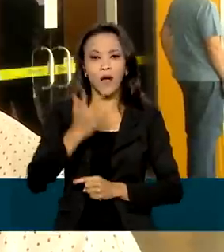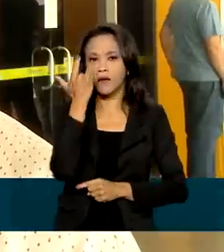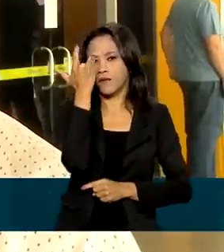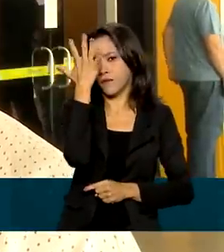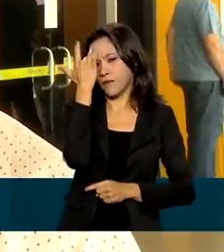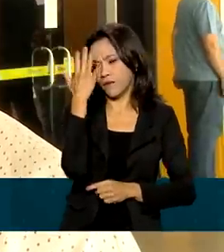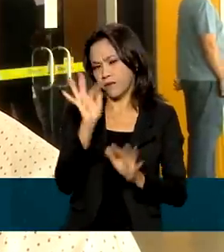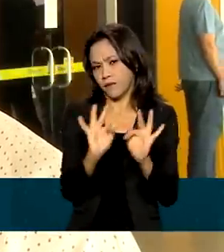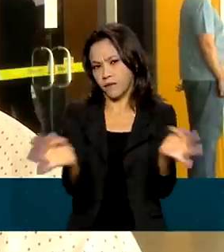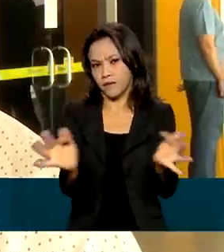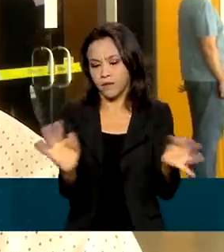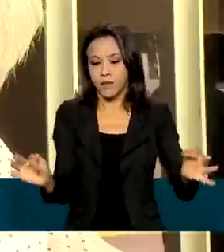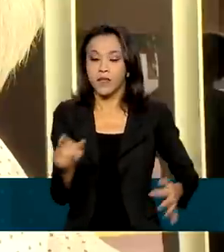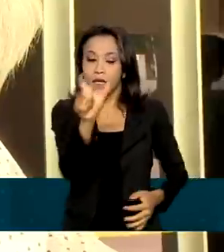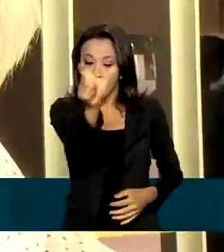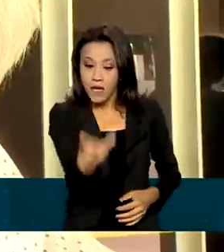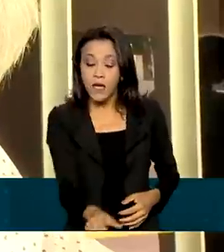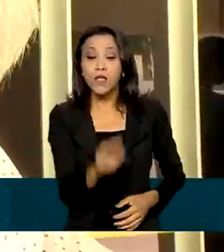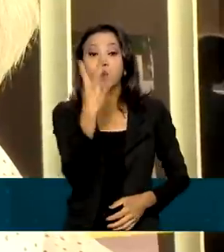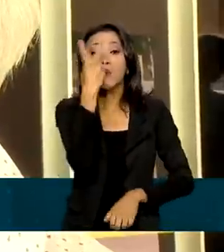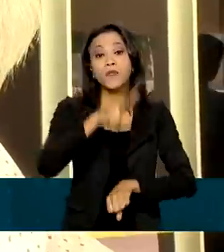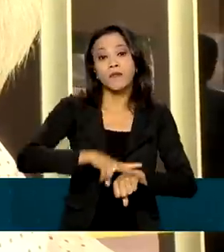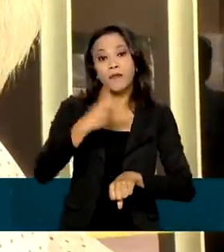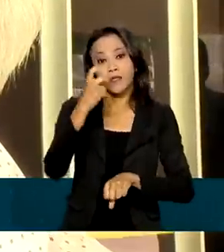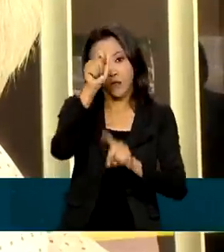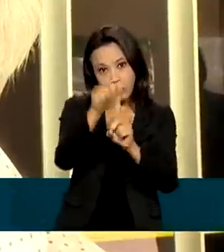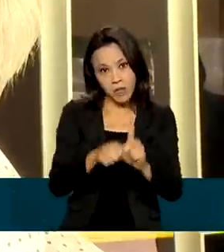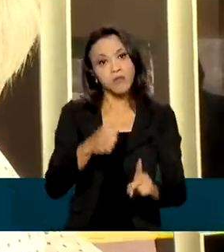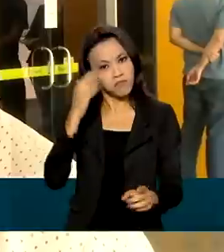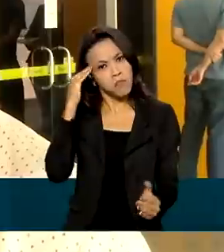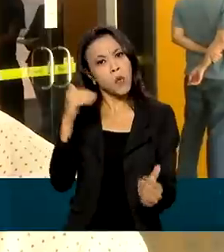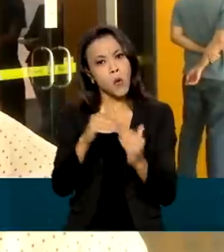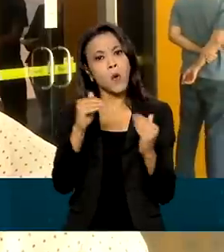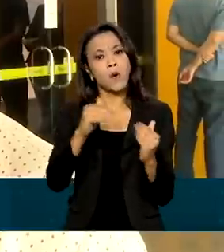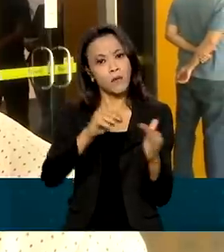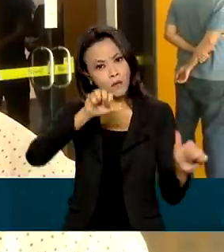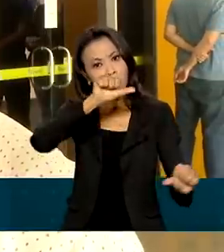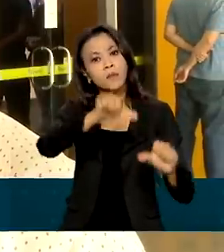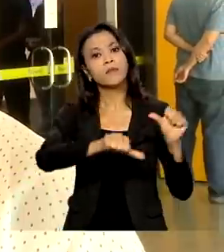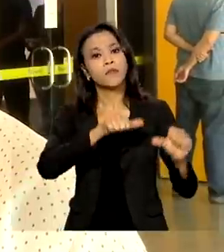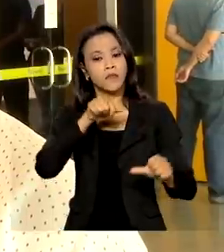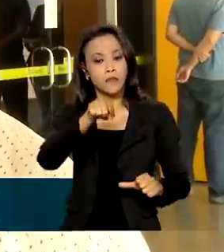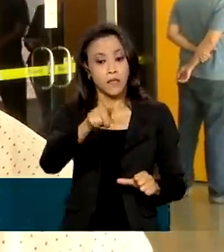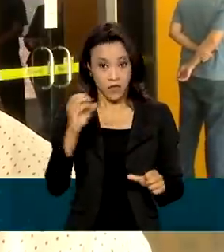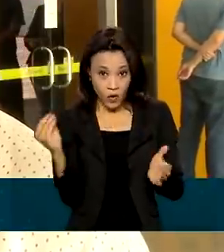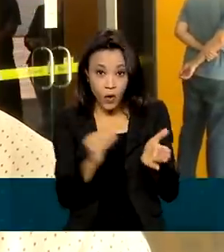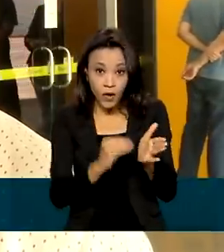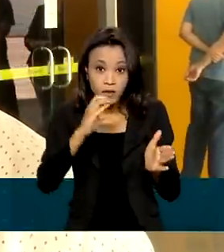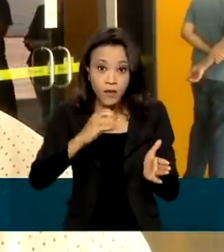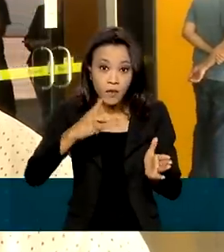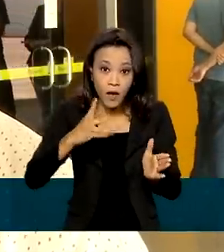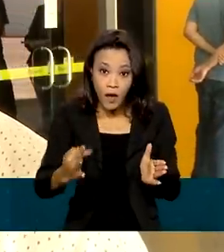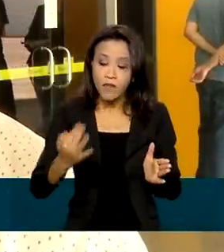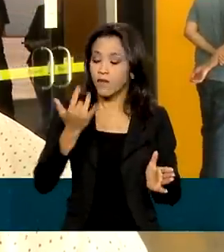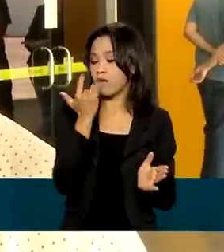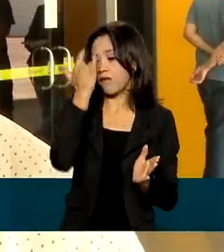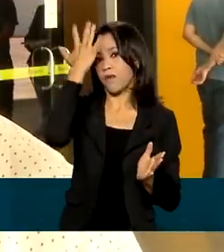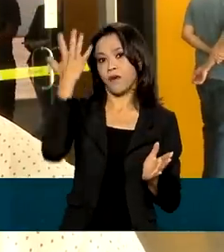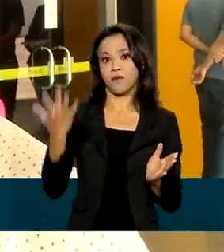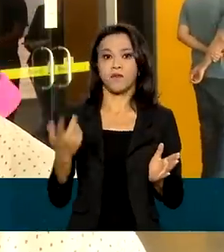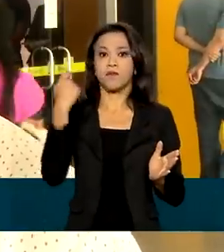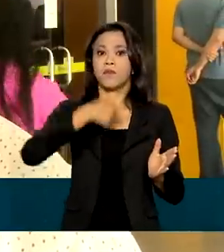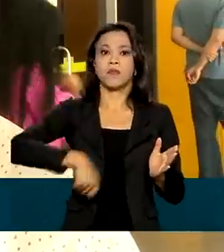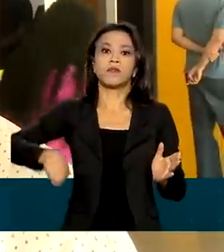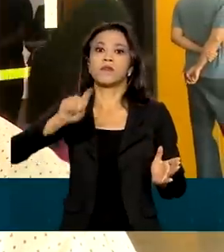posta encomendas pelo menos duas vezes por mês, aprova a mudança. Se tiver que postar o CPF, fica bem mais fácil, não precisa nem o